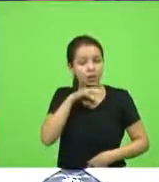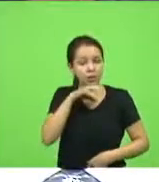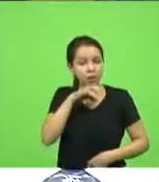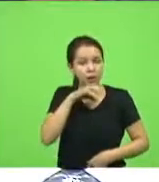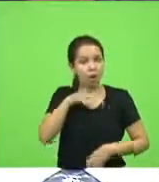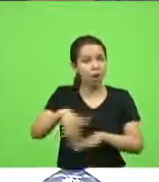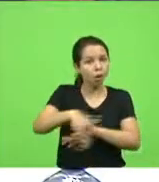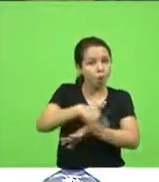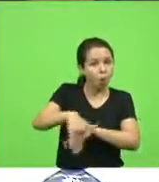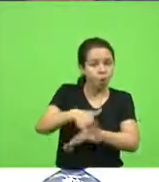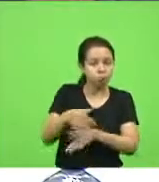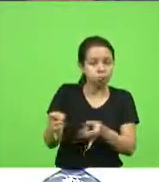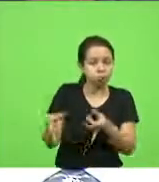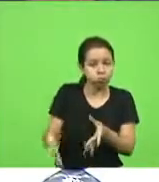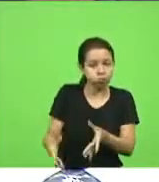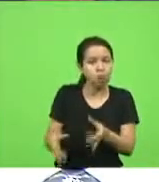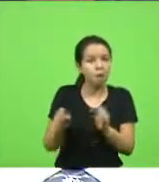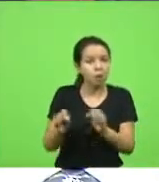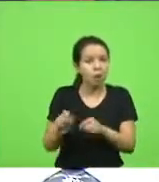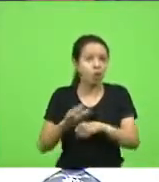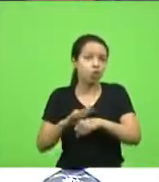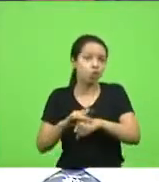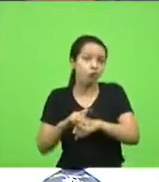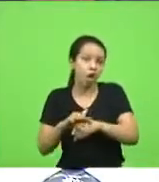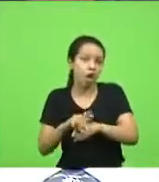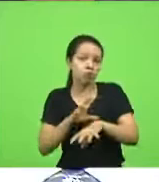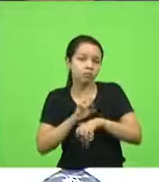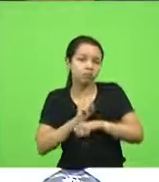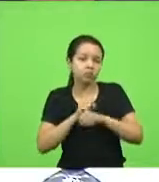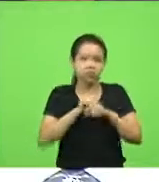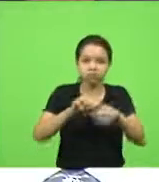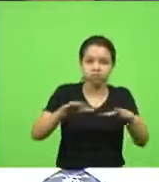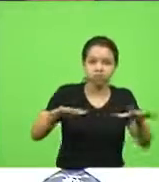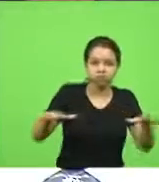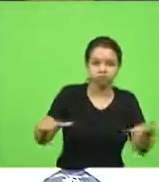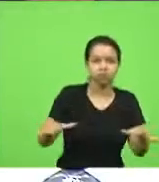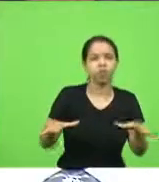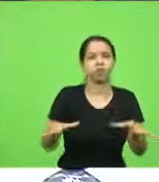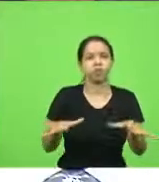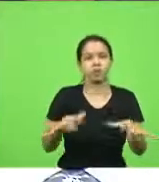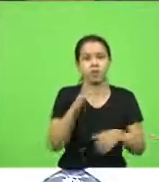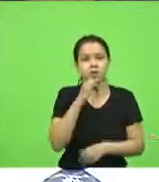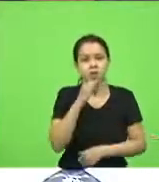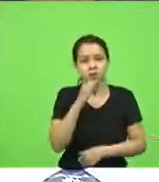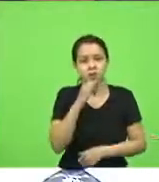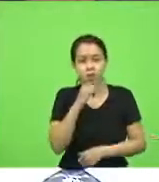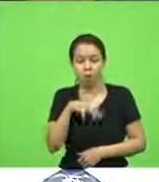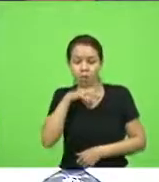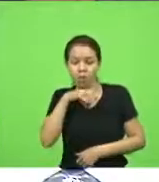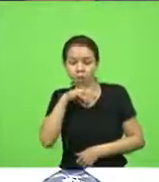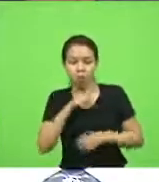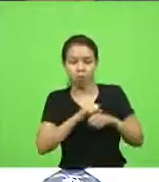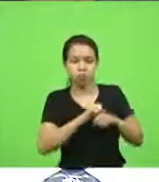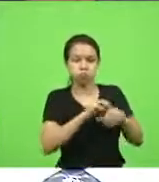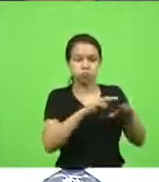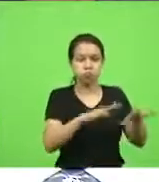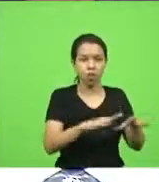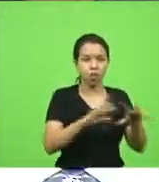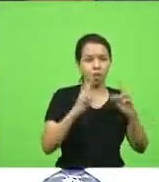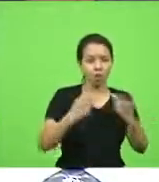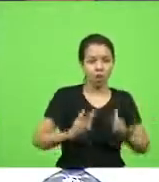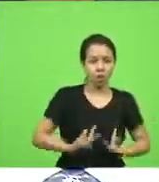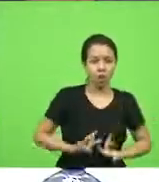doenças, chamadas zoonoses. Tem doenças que são transmitidas dos animais para os homens e os homens transmitem para outros